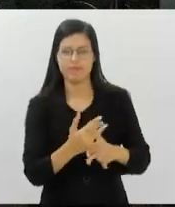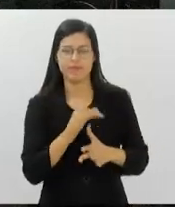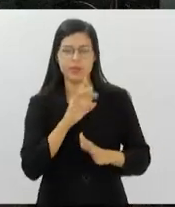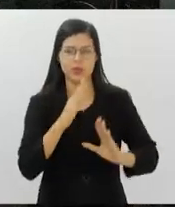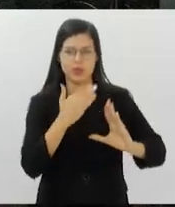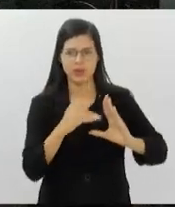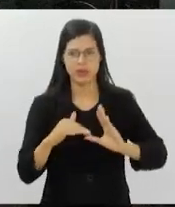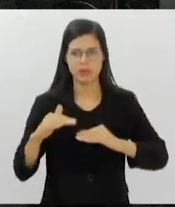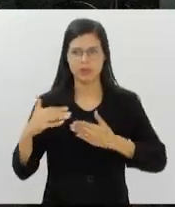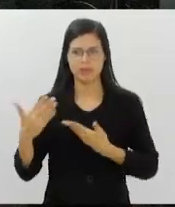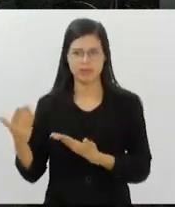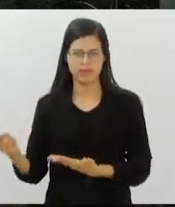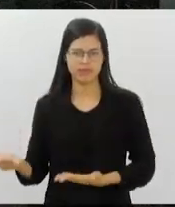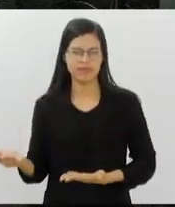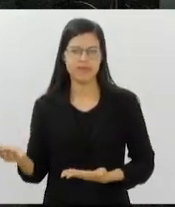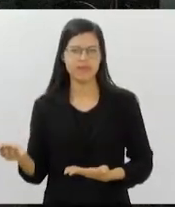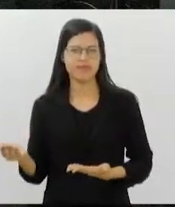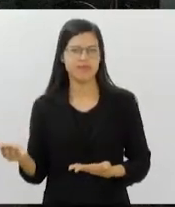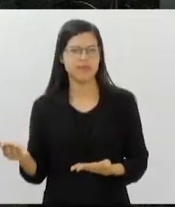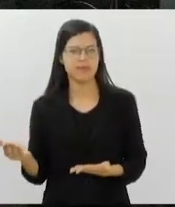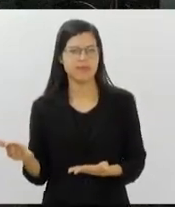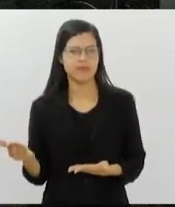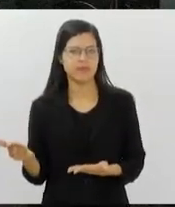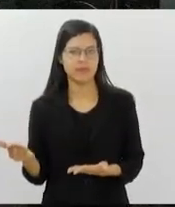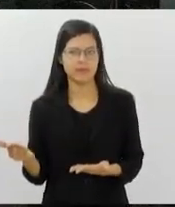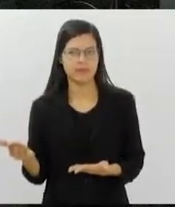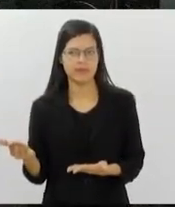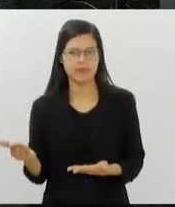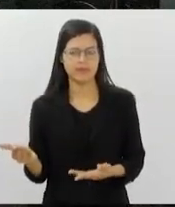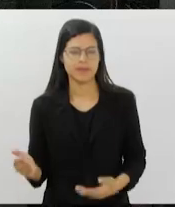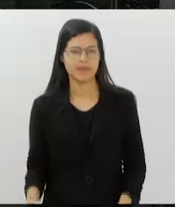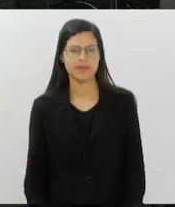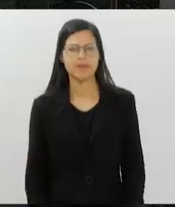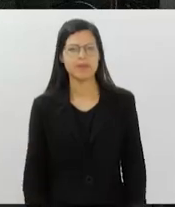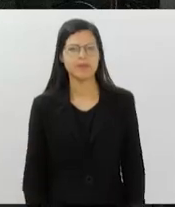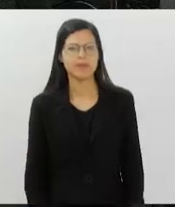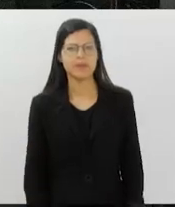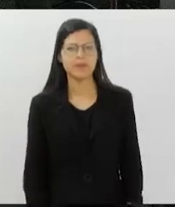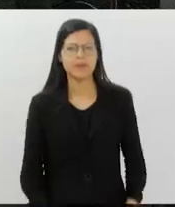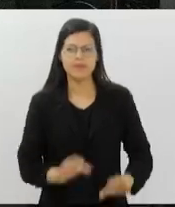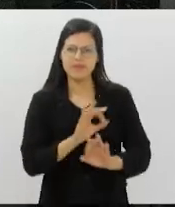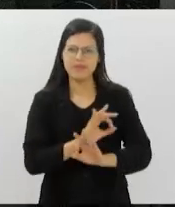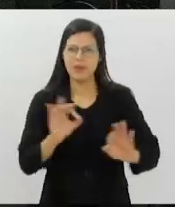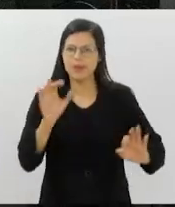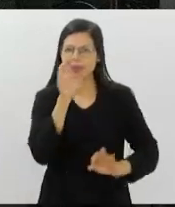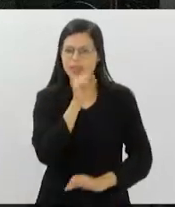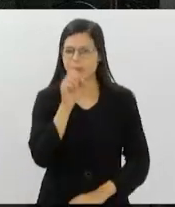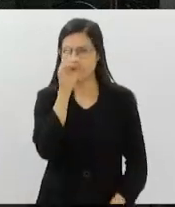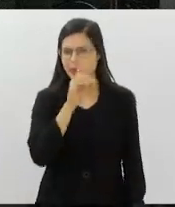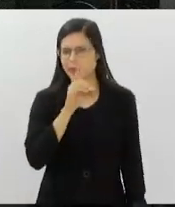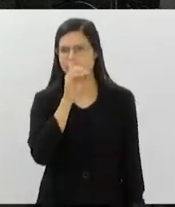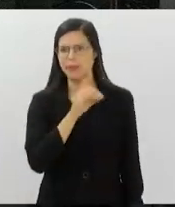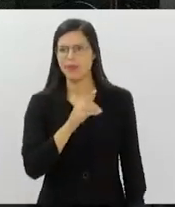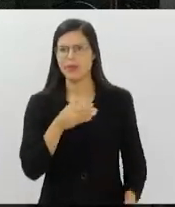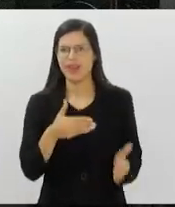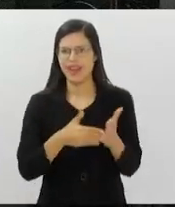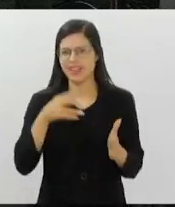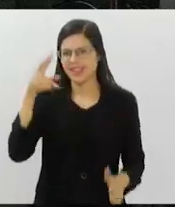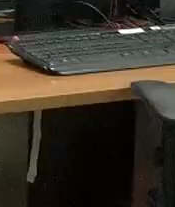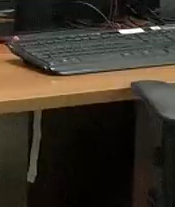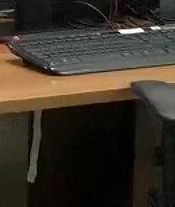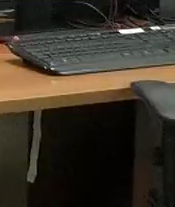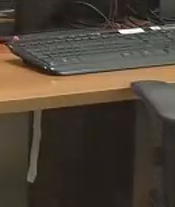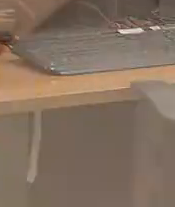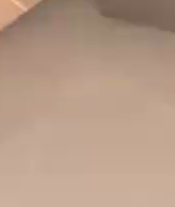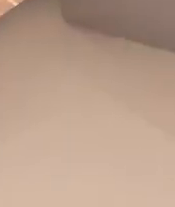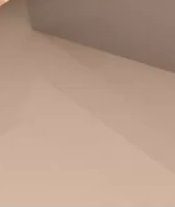tvalerje, arroba, alerje.rj.gov.br. Um ótimo final de semana para você e até segunda.